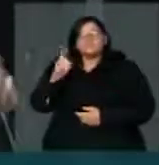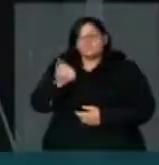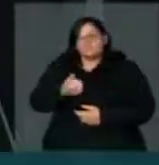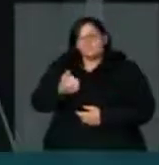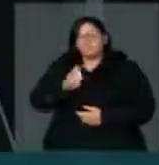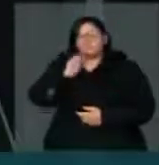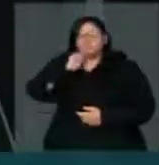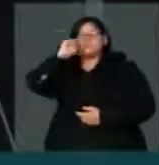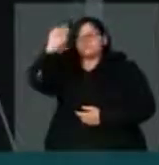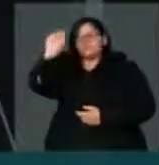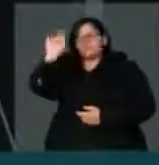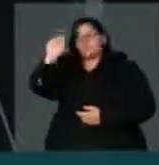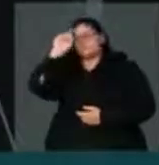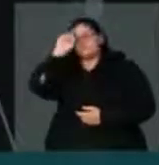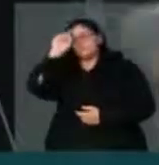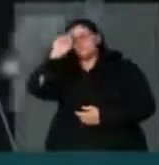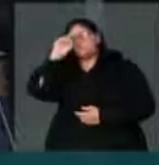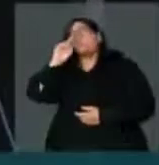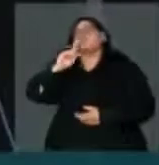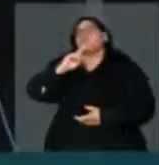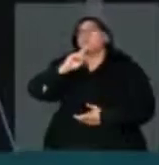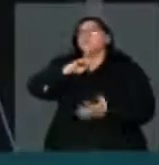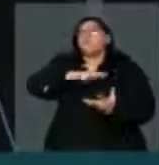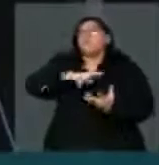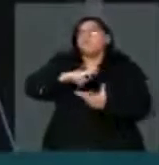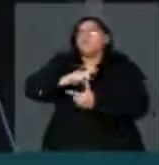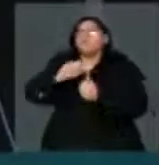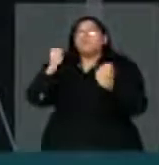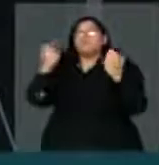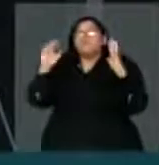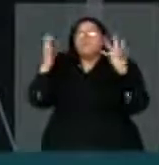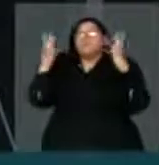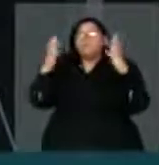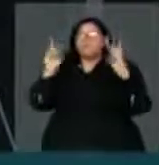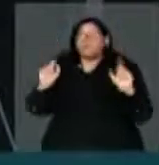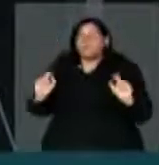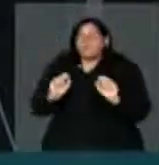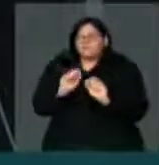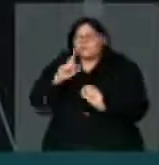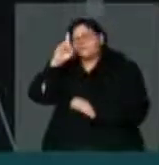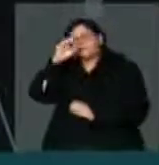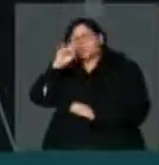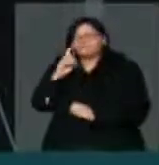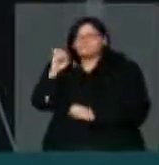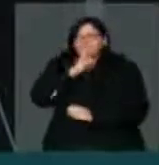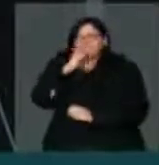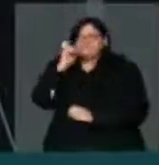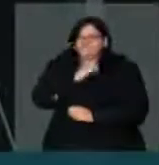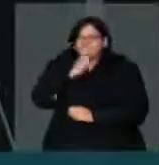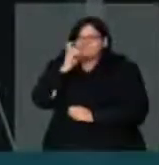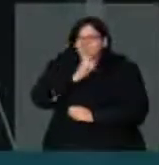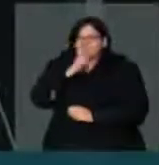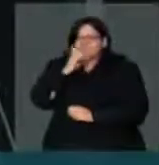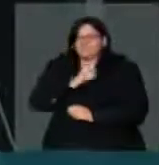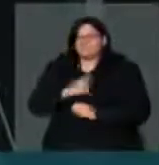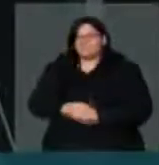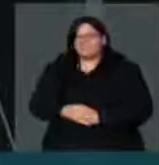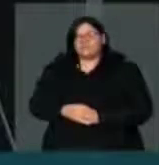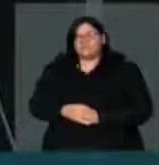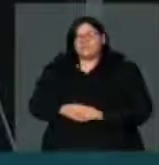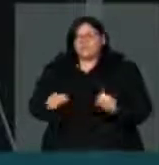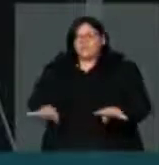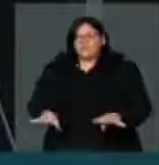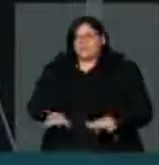internacional da mentira. O parlamento, reconheçamos, tem muita mentira, às vezes mentiras